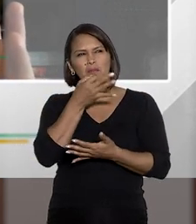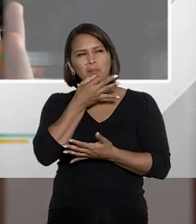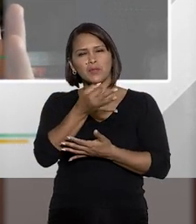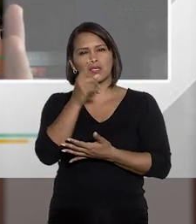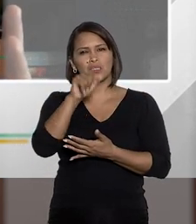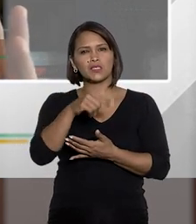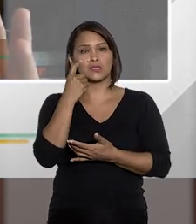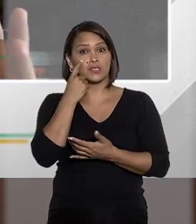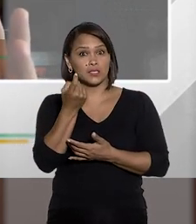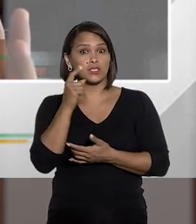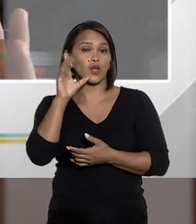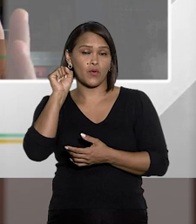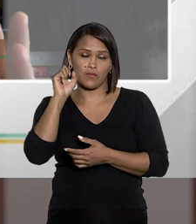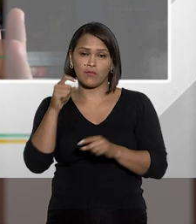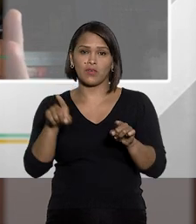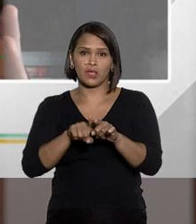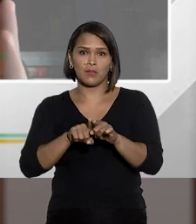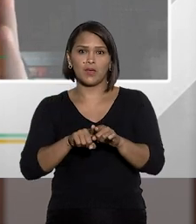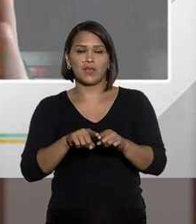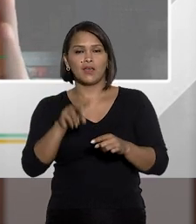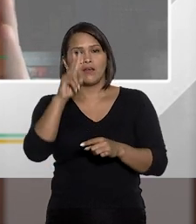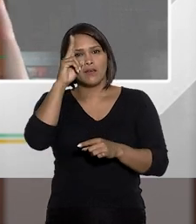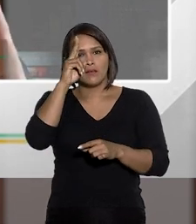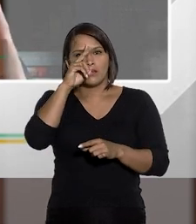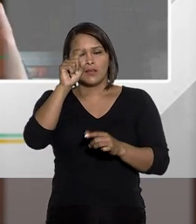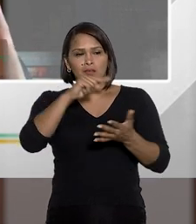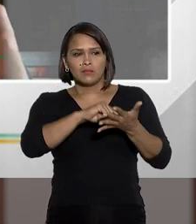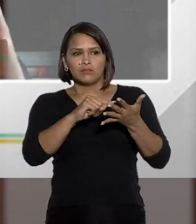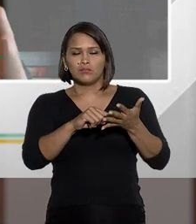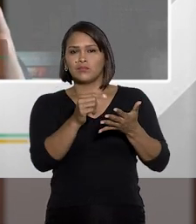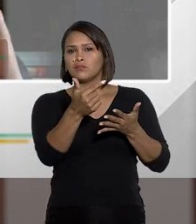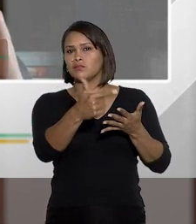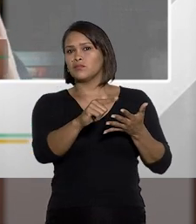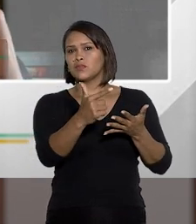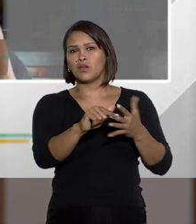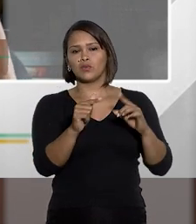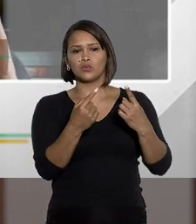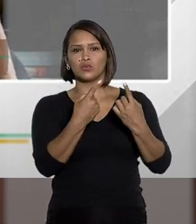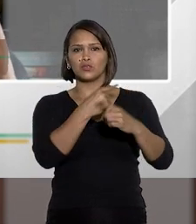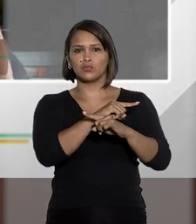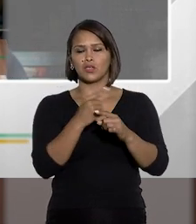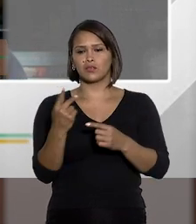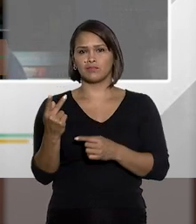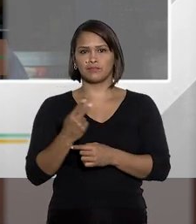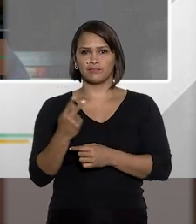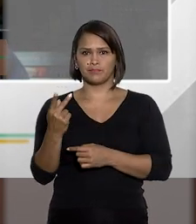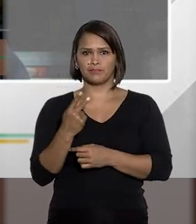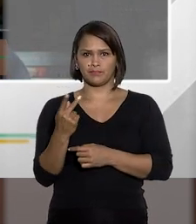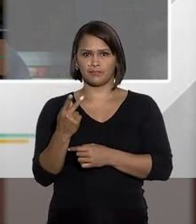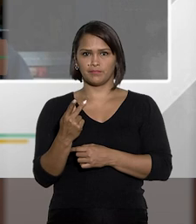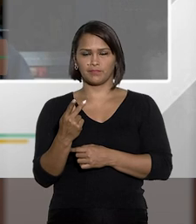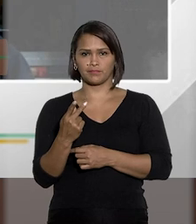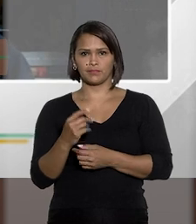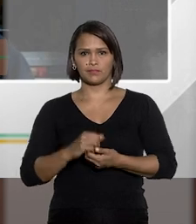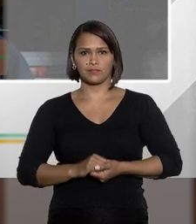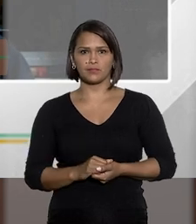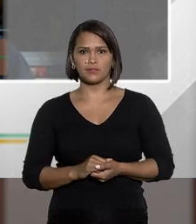certo a opinião dele, seria interessante até ouvi-lo. Eu lembro que nesse ponto eu acho que não houve divergência entre nós.